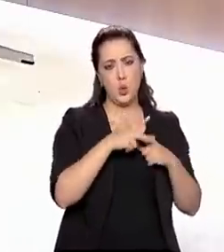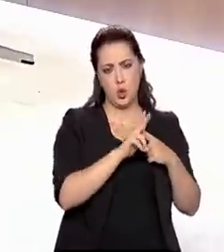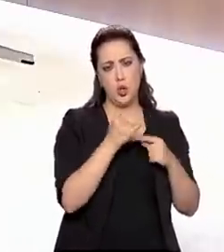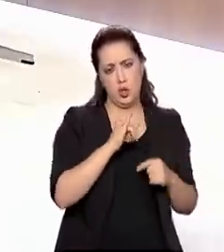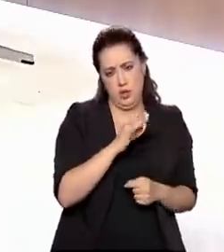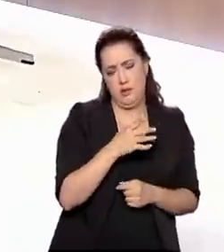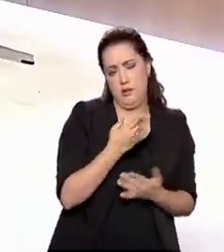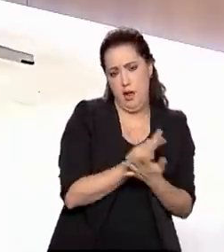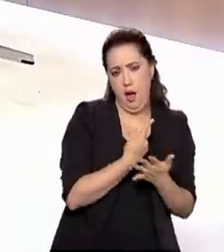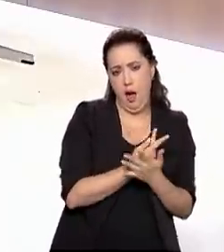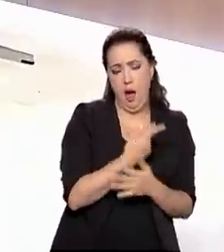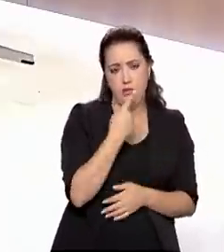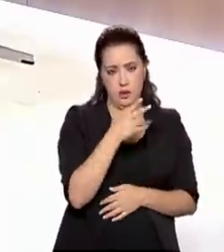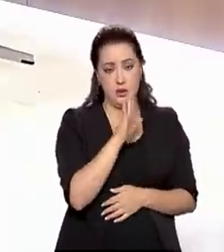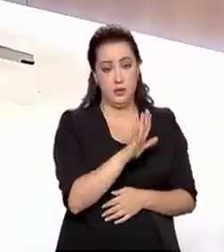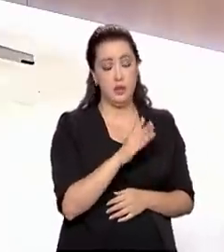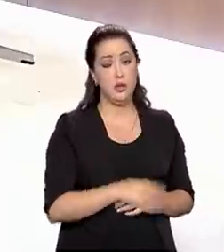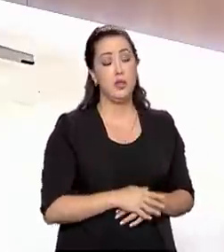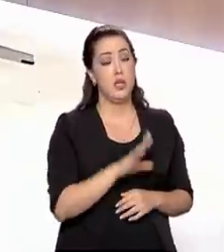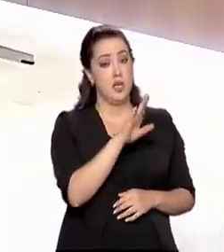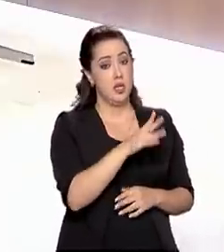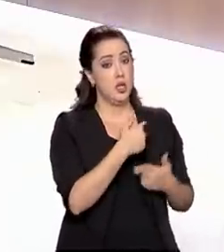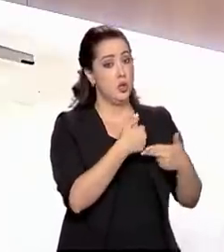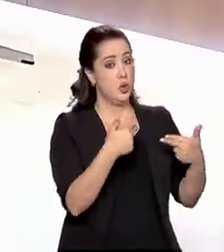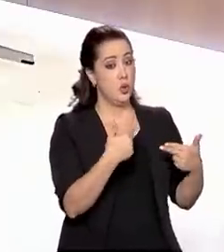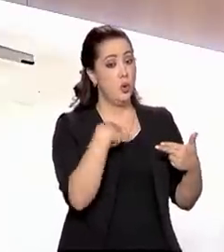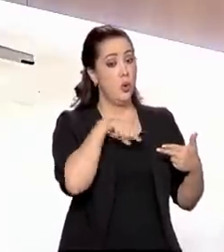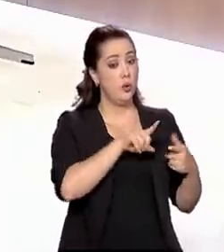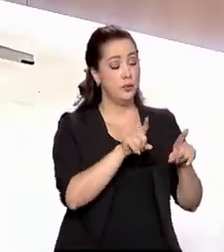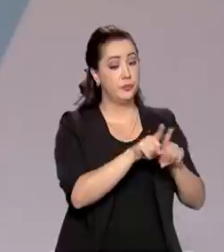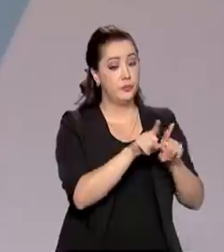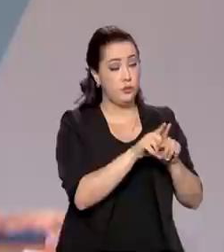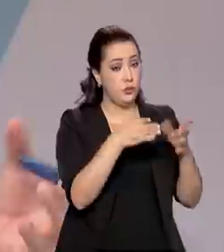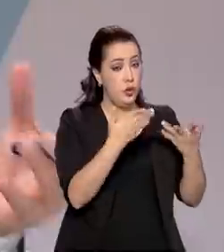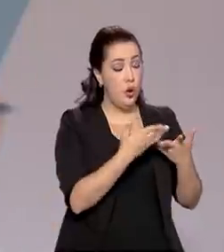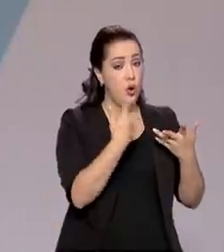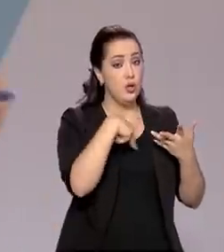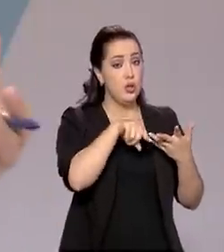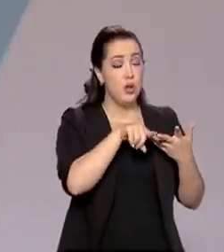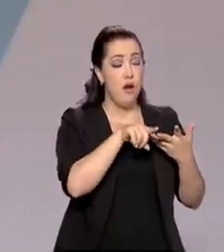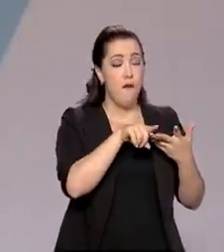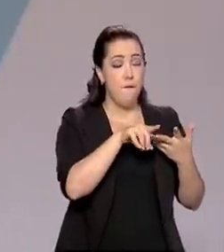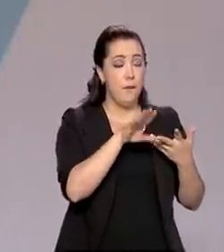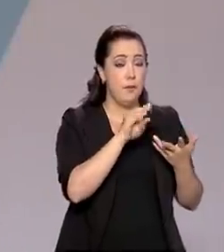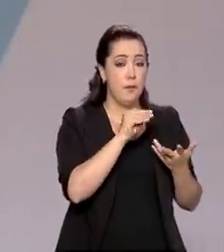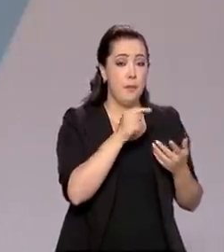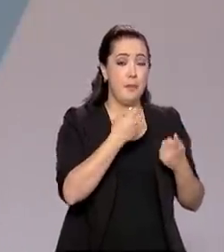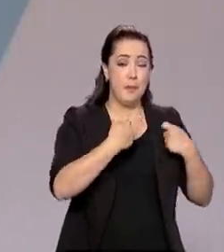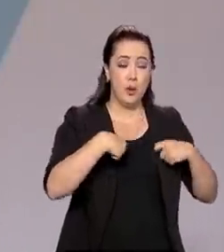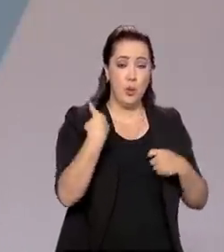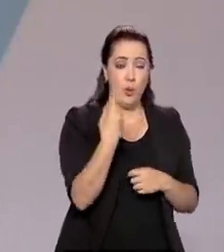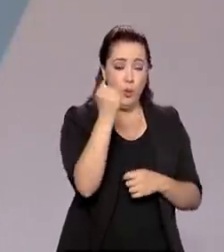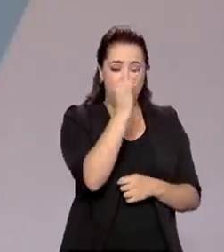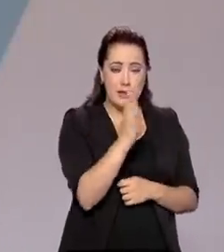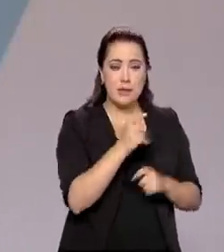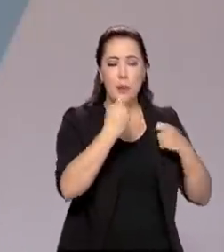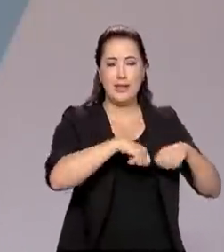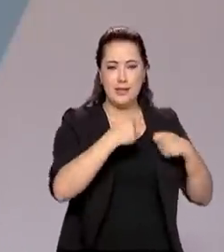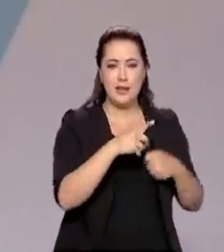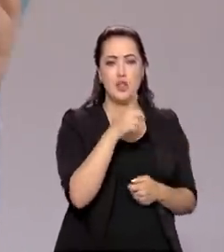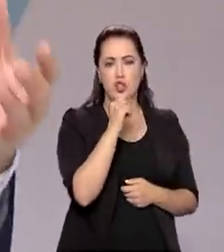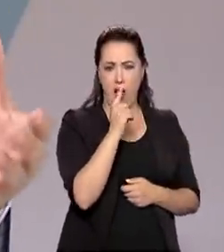relação à fonte hidráulica para se produzir energia elétrica no país. E a gente passa por esse momento de escassez hídrica.